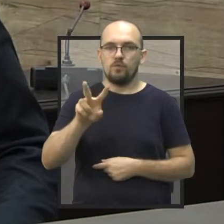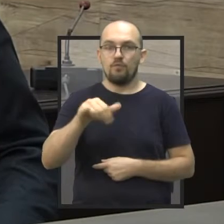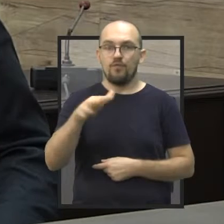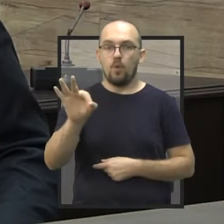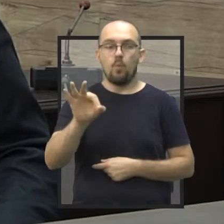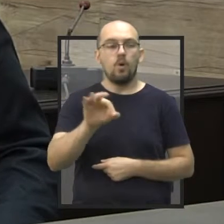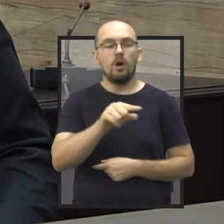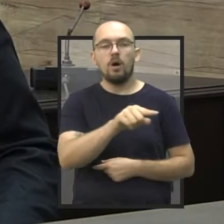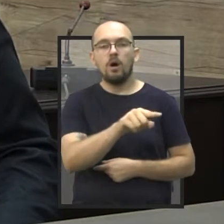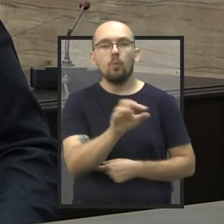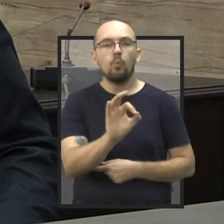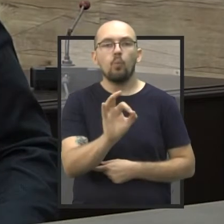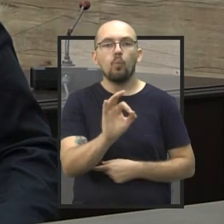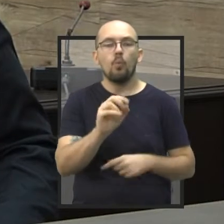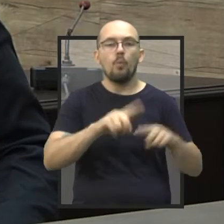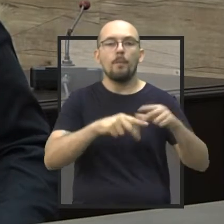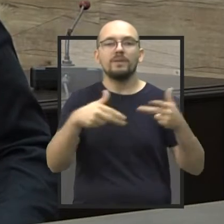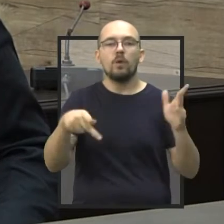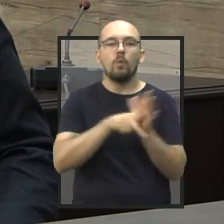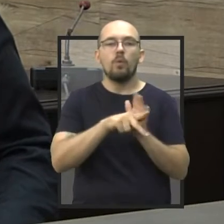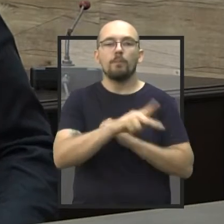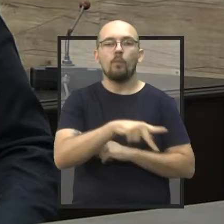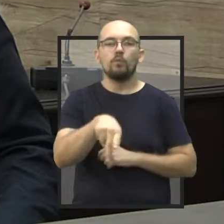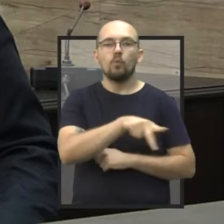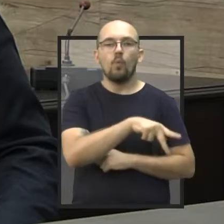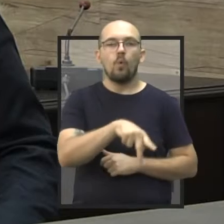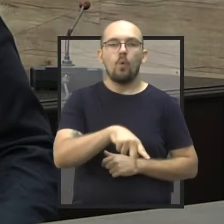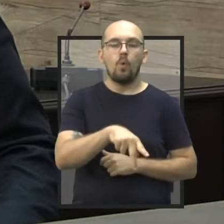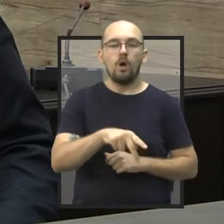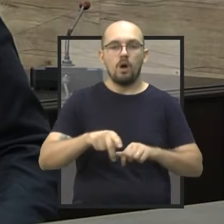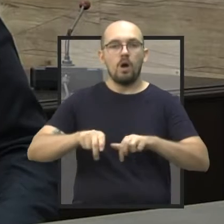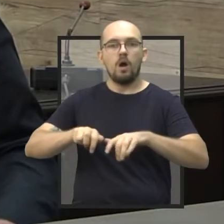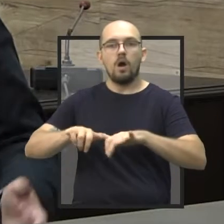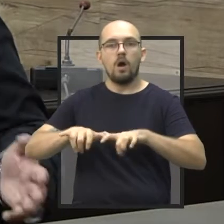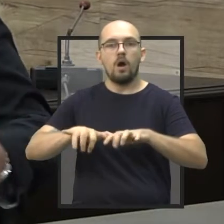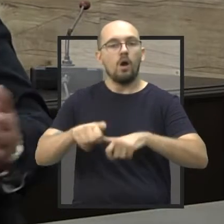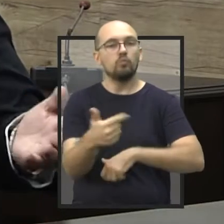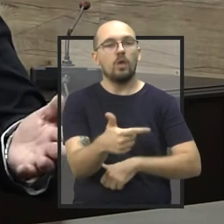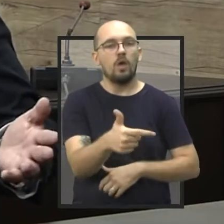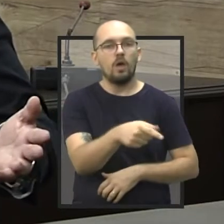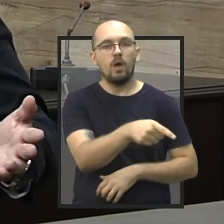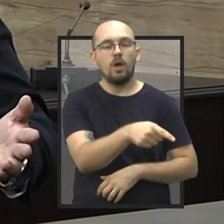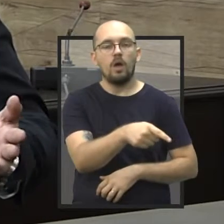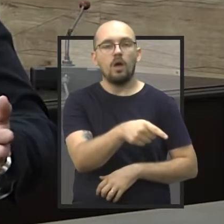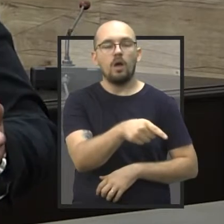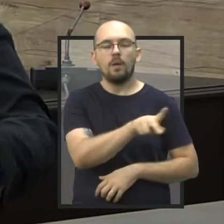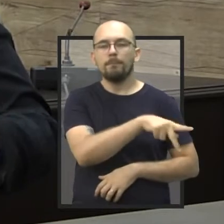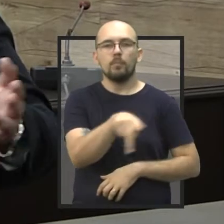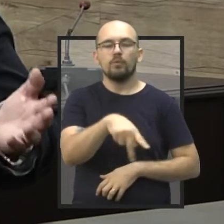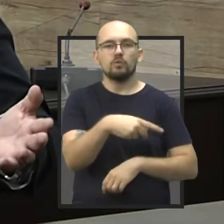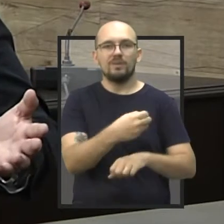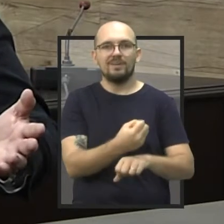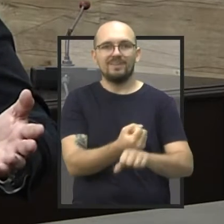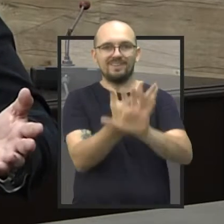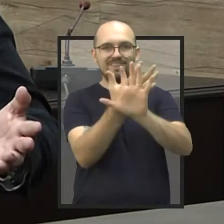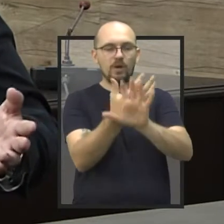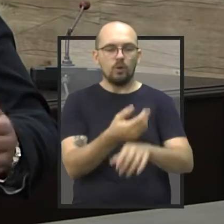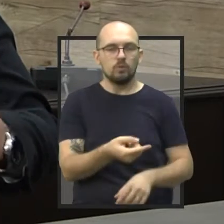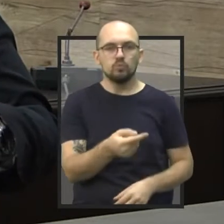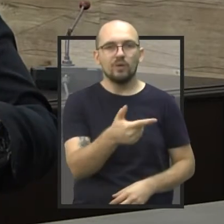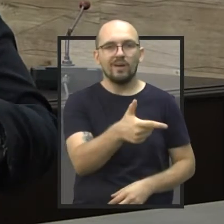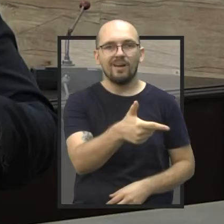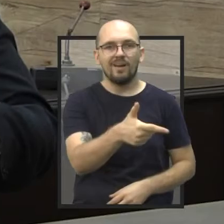material para o professor trabalhar. Não tem um computador, o mínimo, básico de uma situação híbrida de ensino,